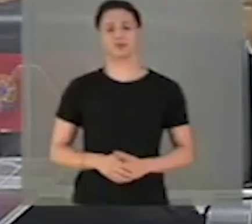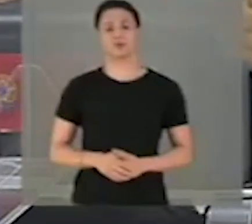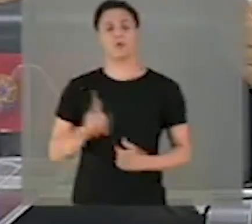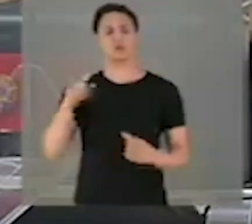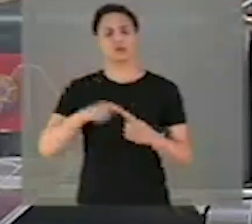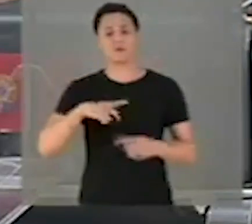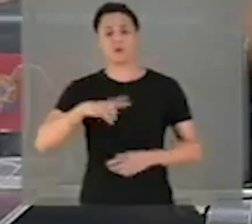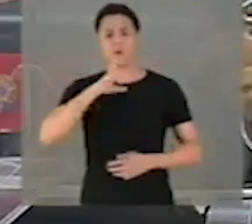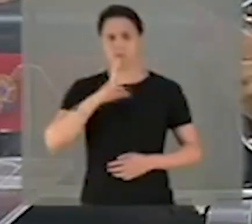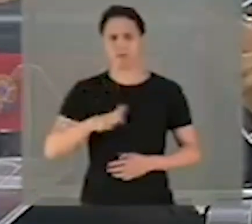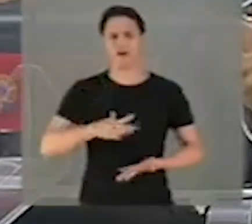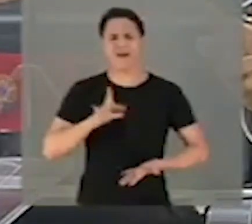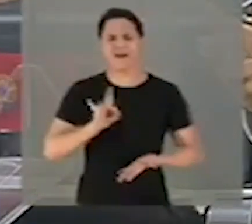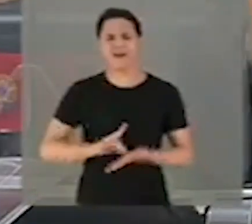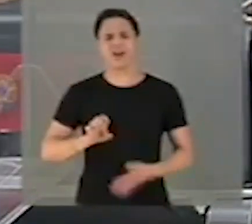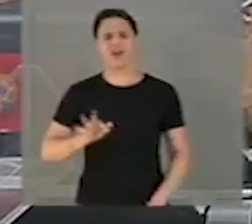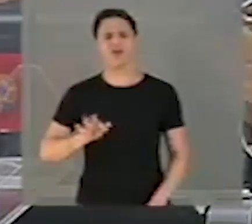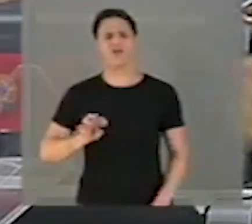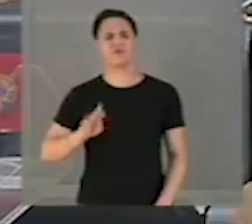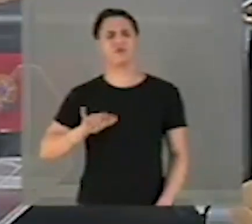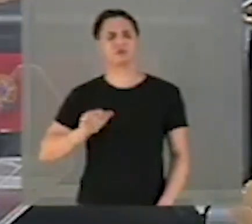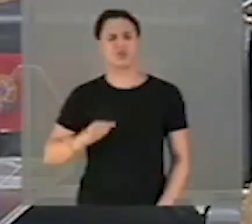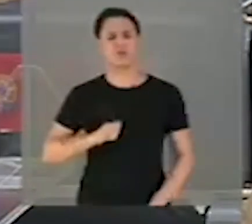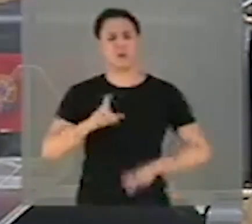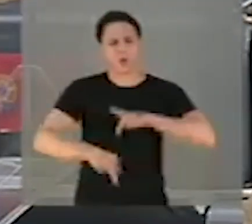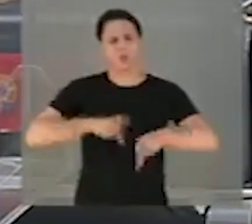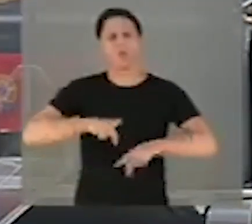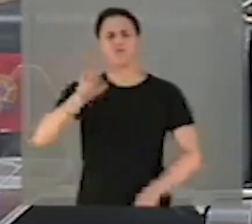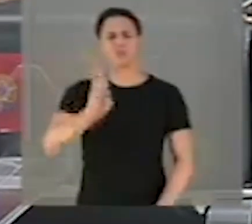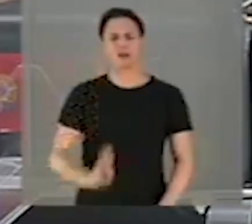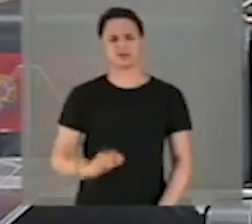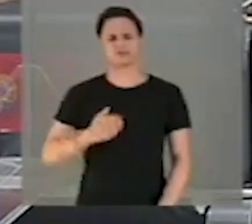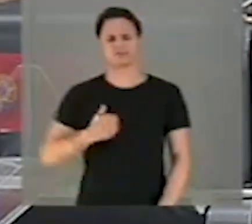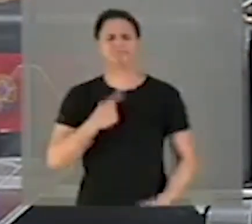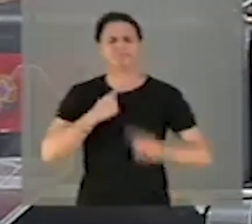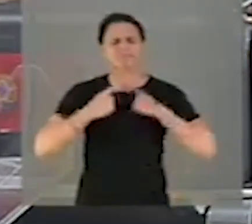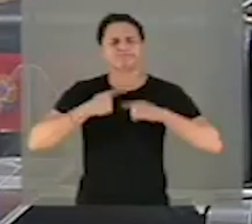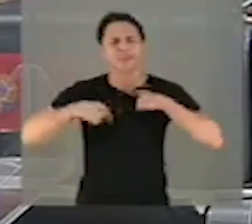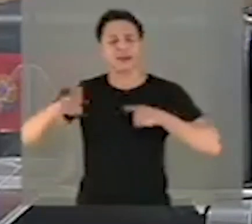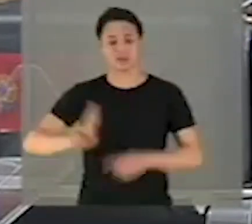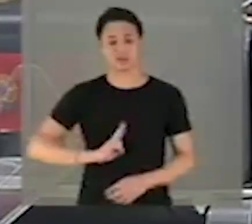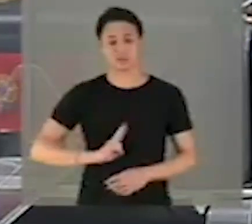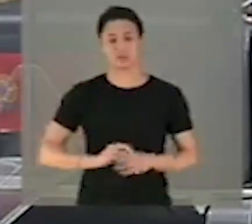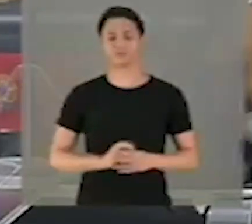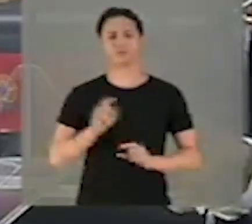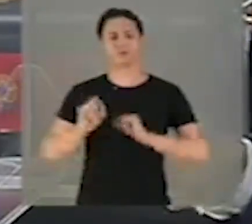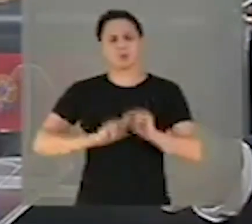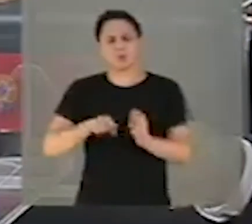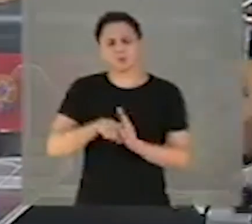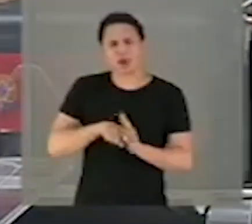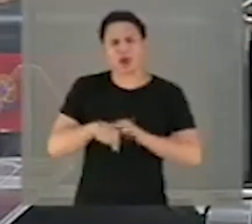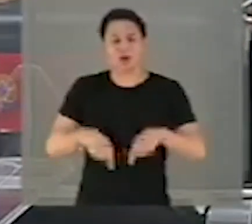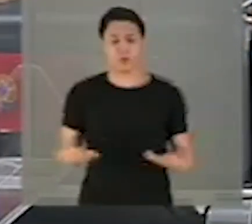dar respostas efetivas ao povo brasileiro que anseia por essas respostas. Sobre o que foi apurado aqui,